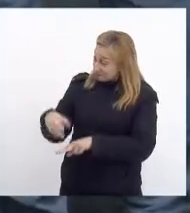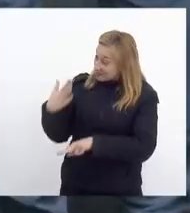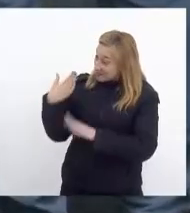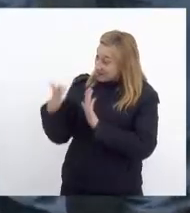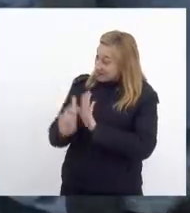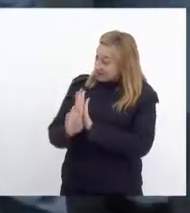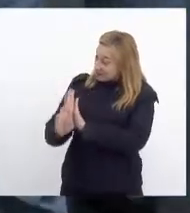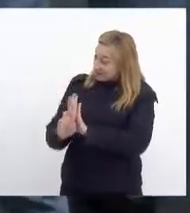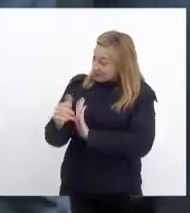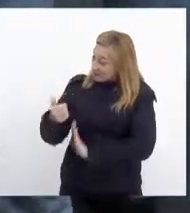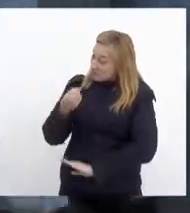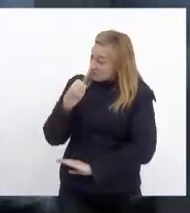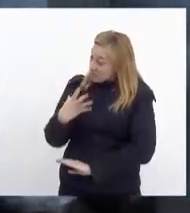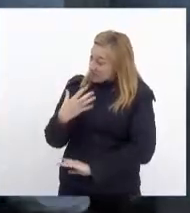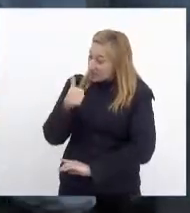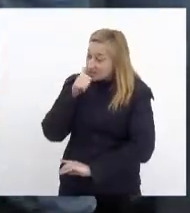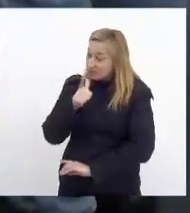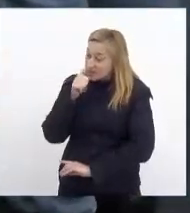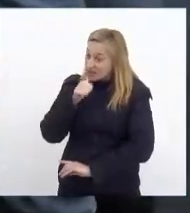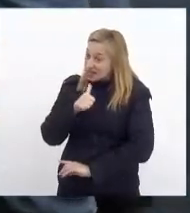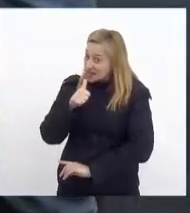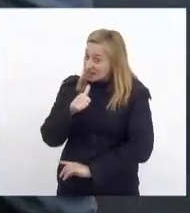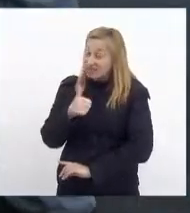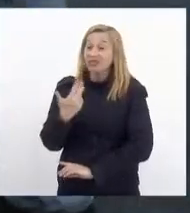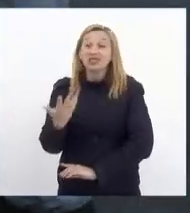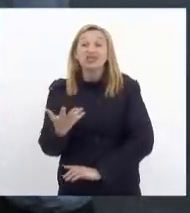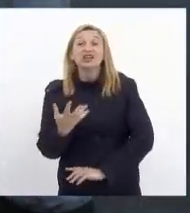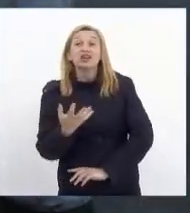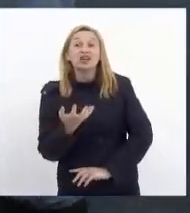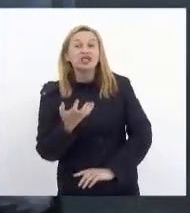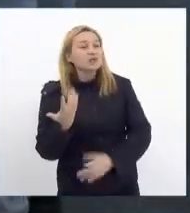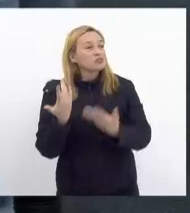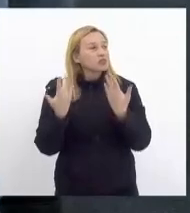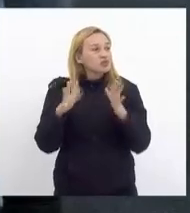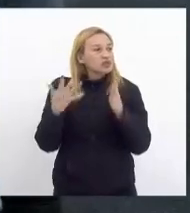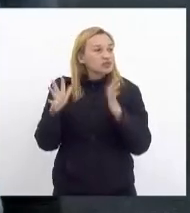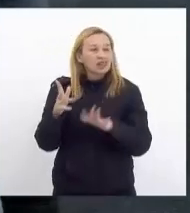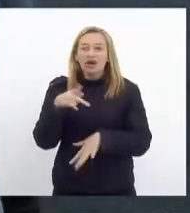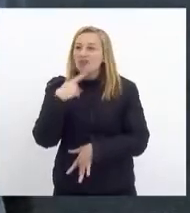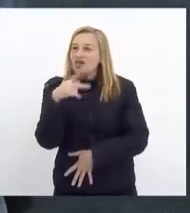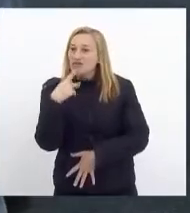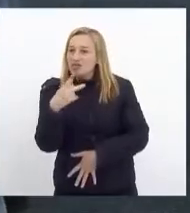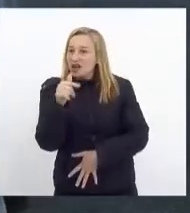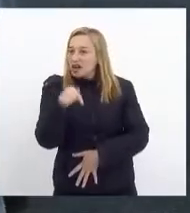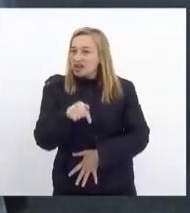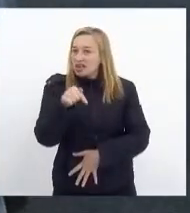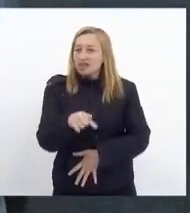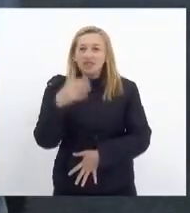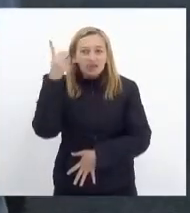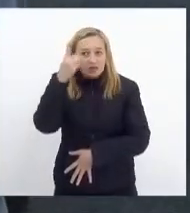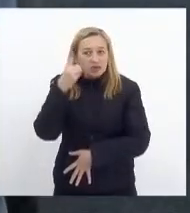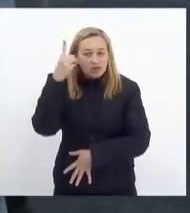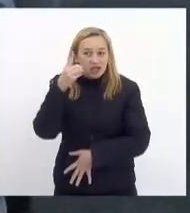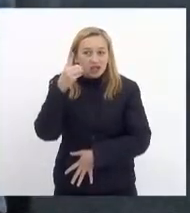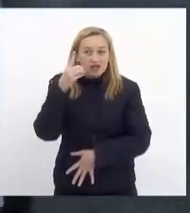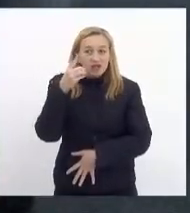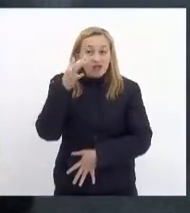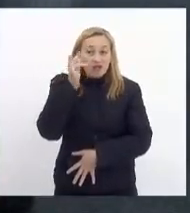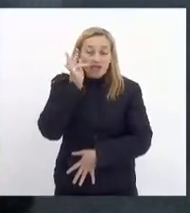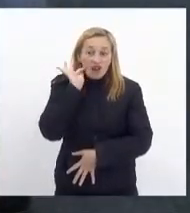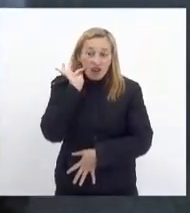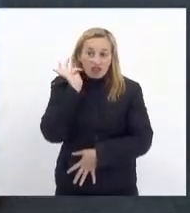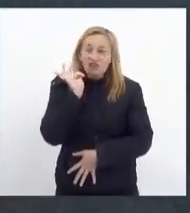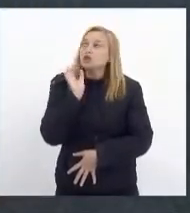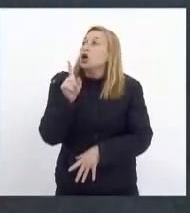mulheres desse Parlamento. Mas eu queria me solidarizar com o questionamento apresentado aqui pelo deputado Flávio Serafini.